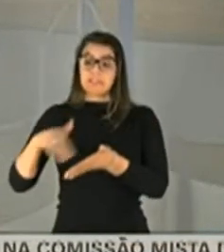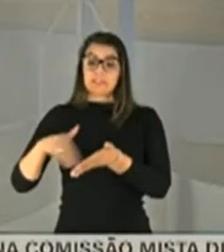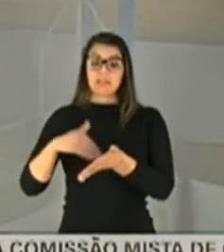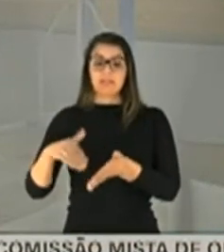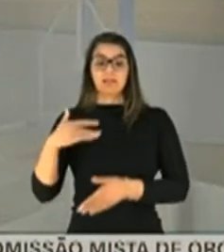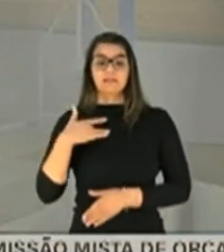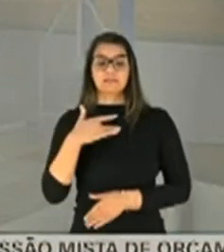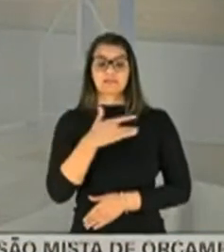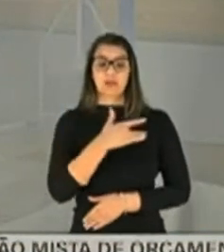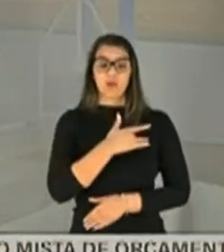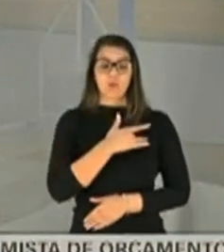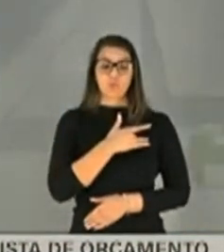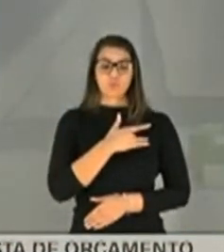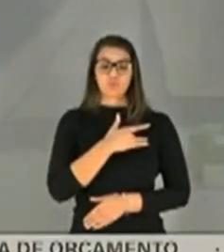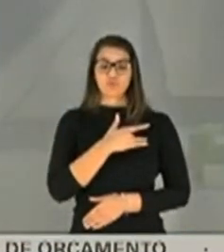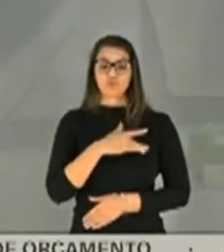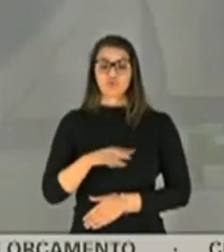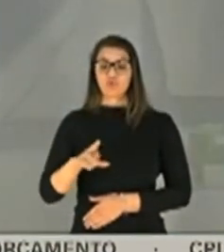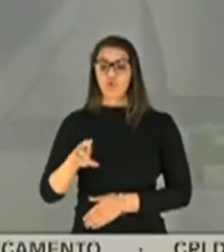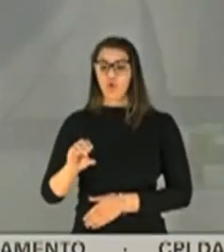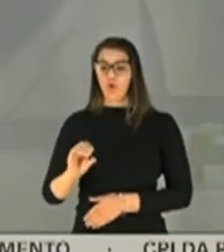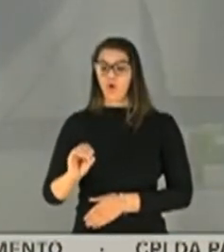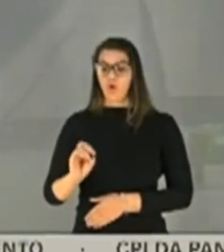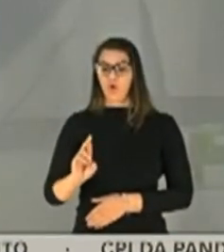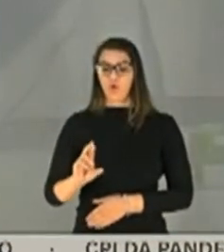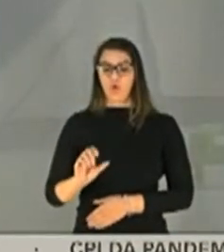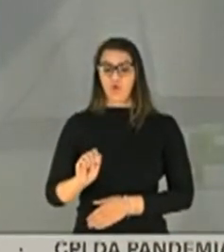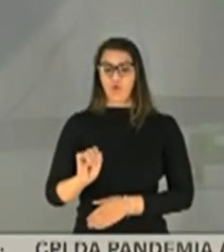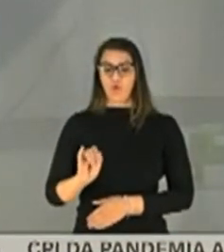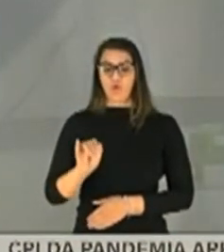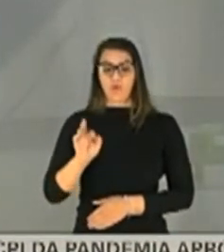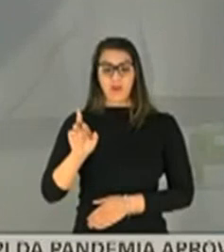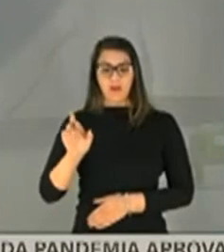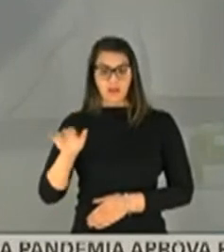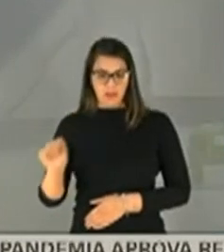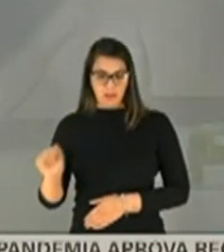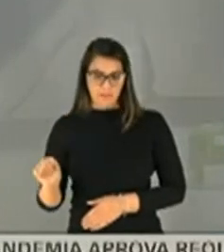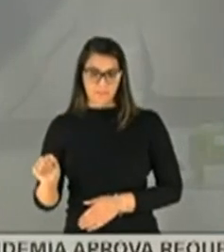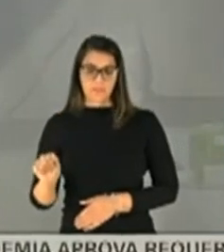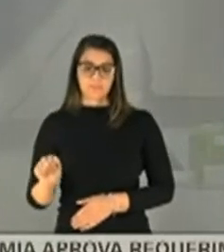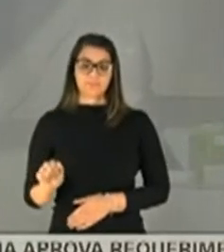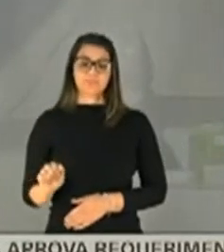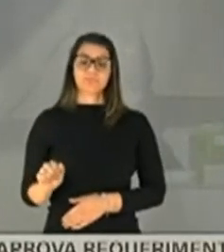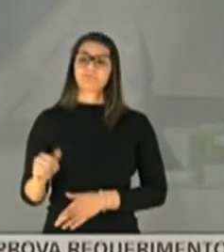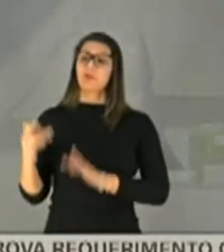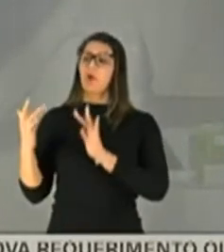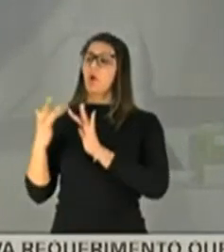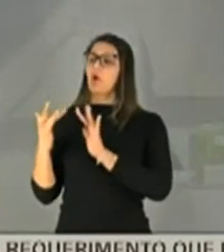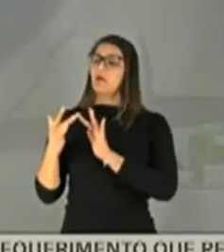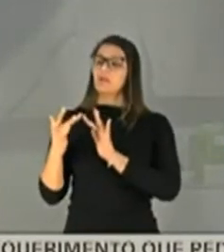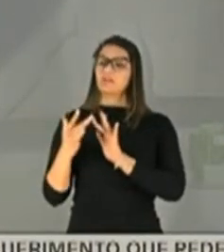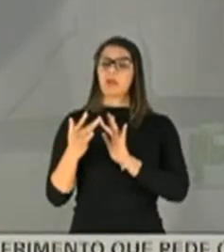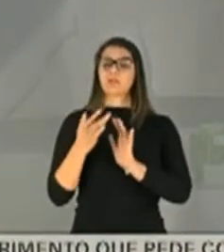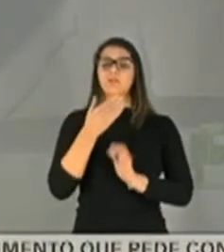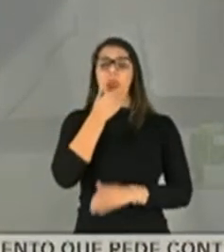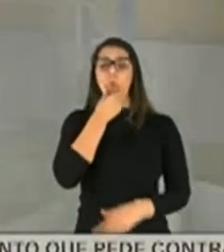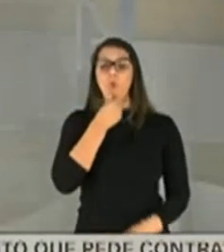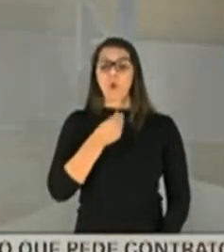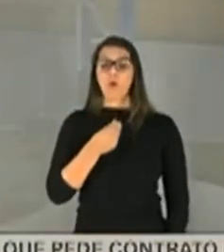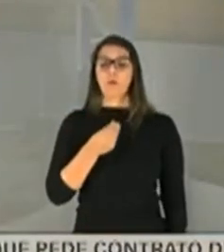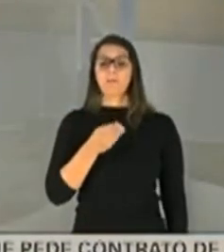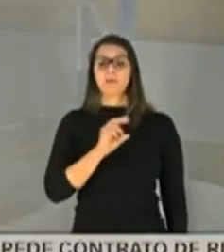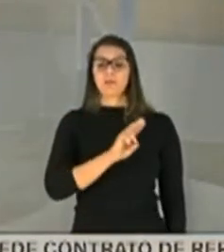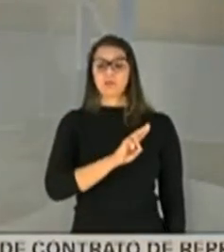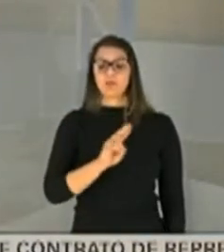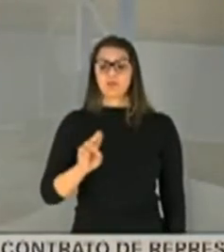de Roraima. O senhor teve contato com outros municípios, outros estados? A pessoa que teve contato com o Roraima foi o Dominguete. Foi o